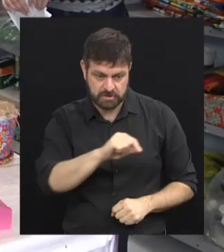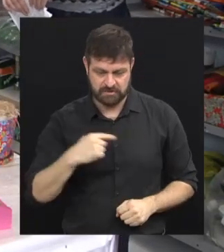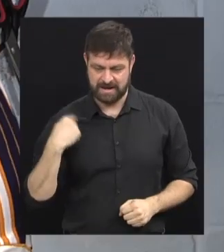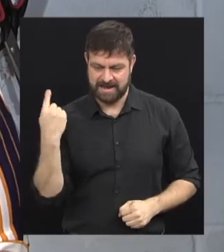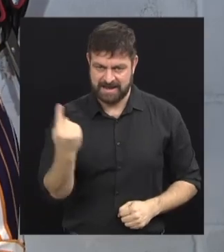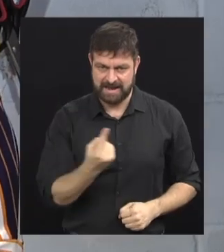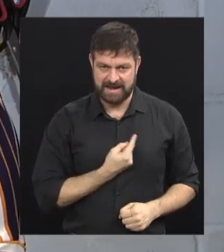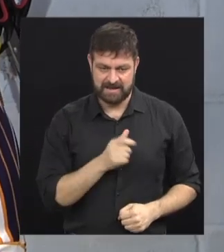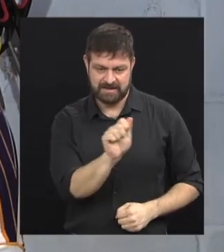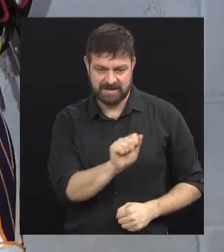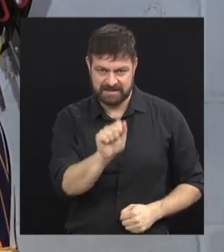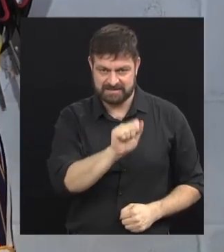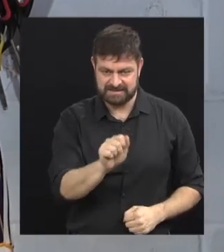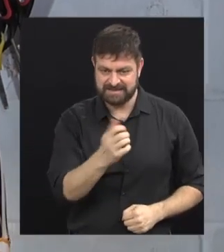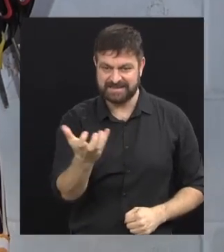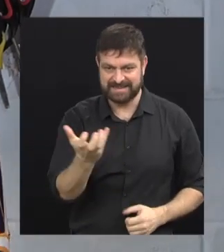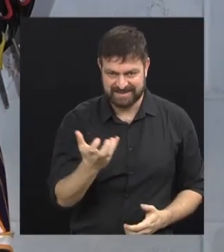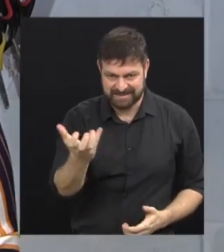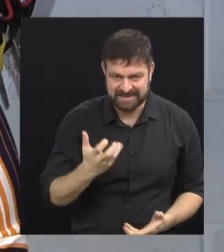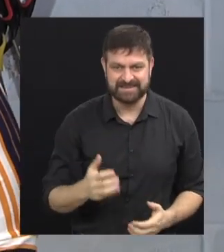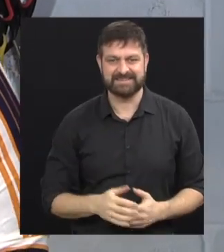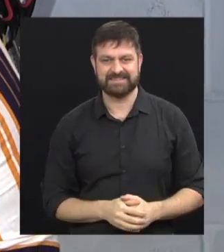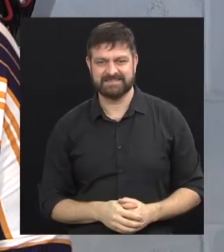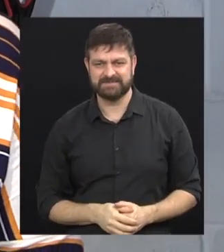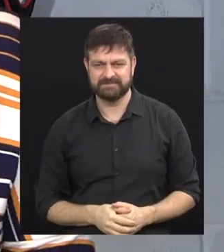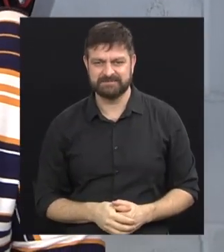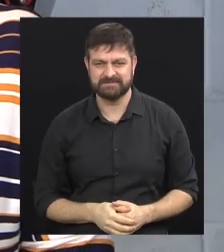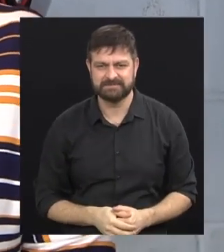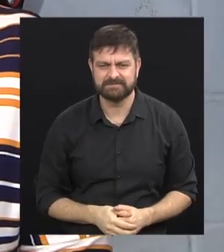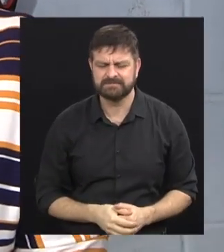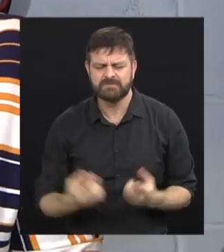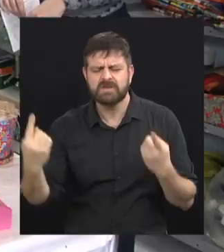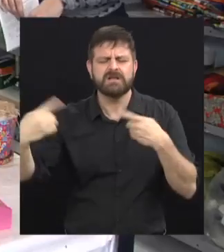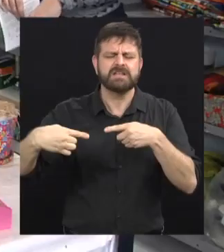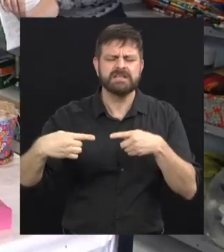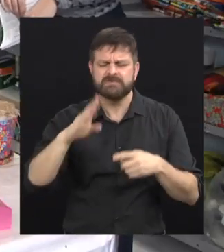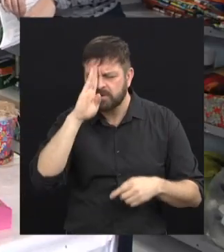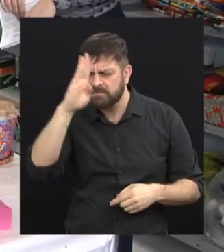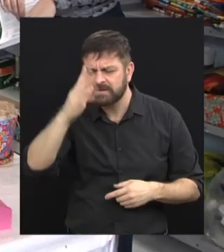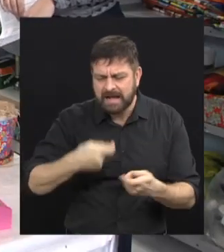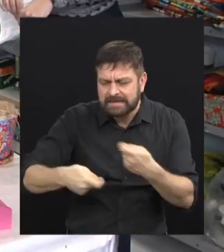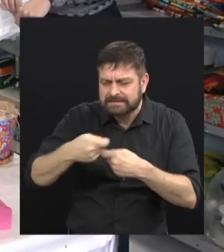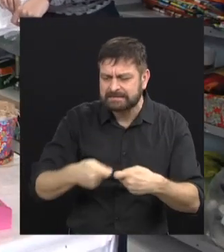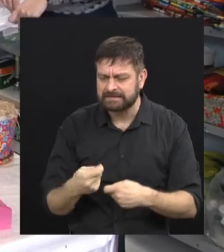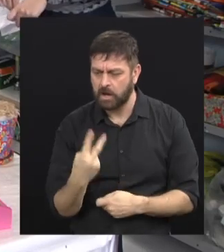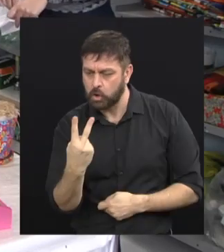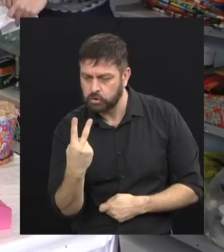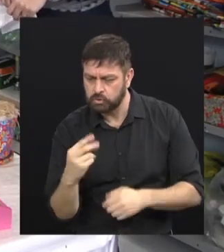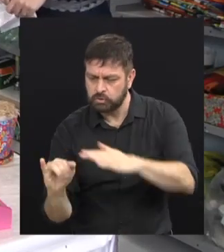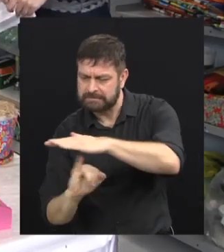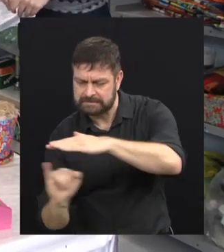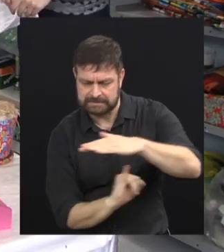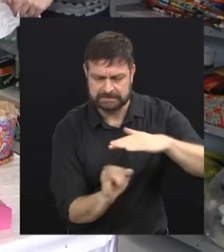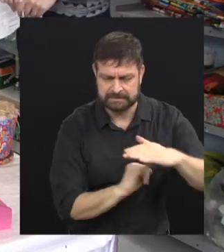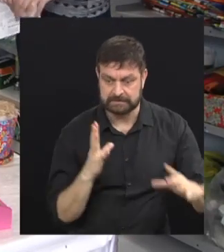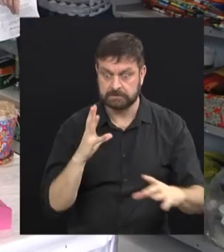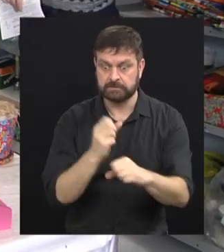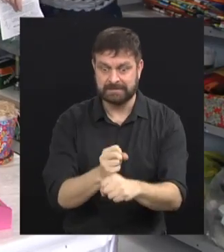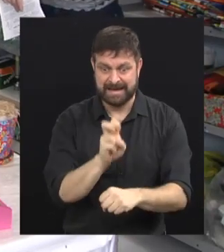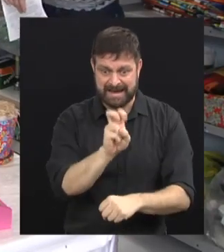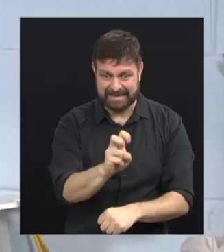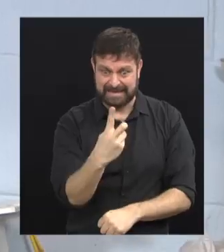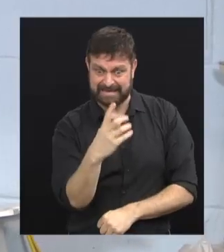e escolher nessa associação, mas quero, quero. Quais são, Kátia, os maiores desafios de administrar duas entidades e atender mais de 500